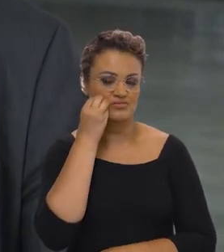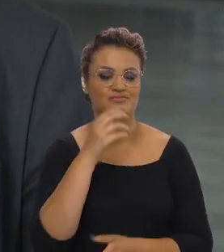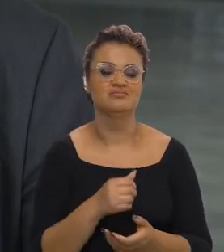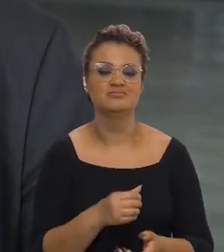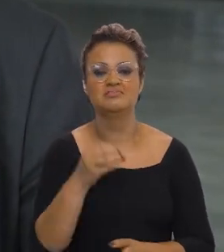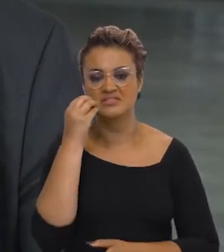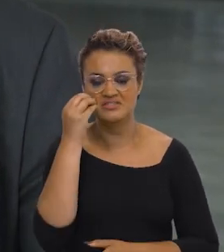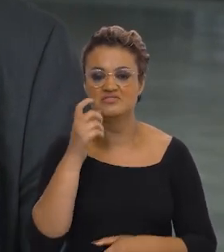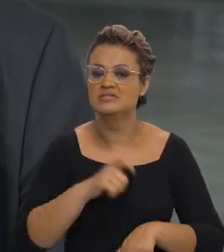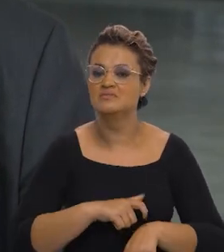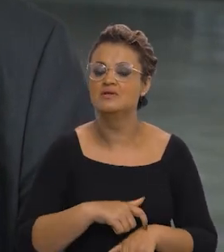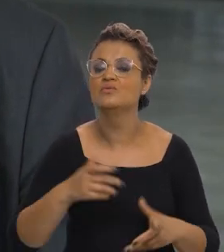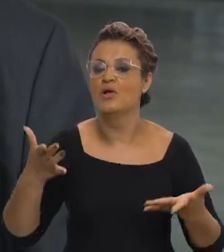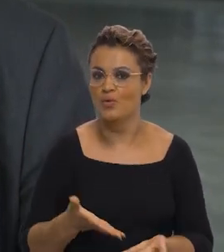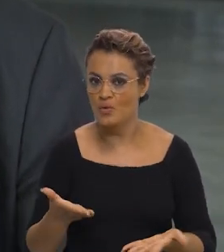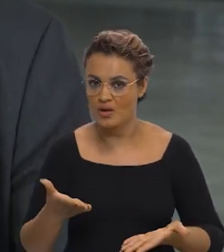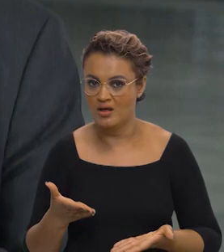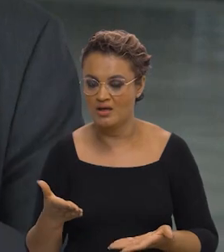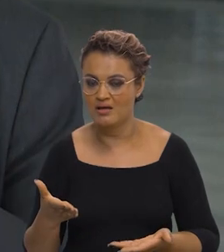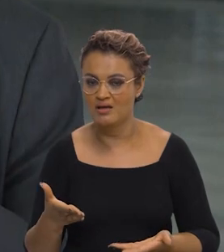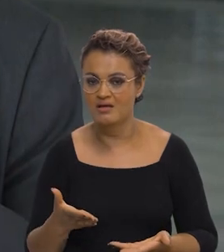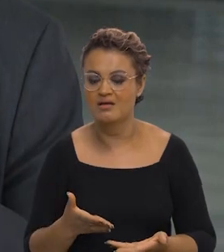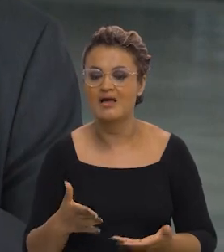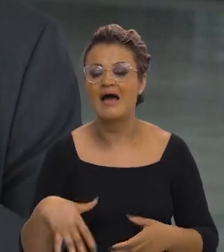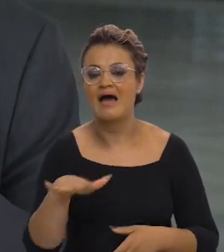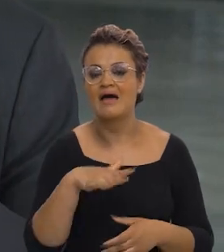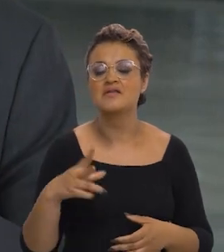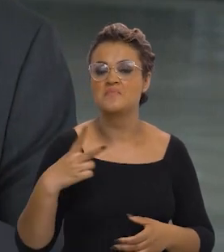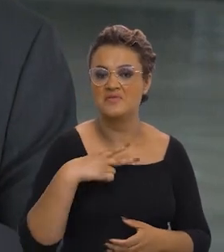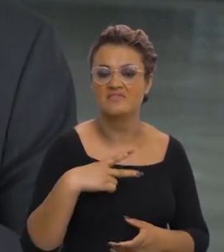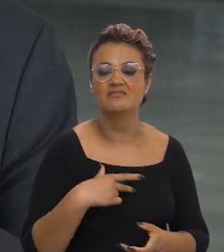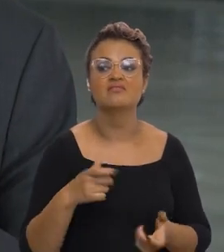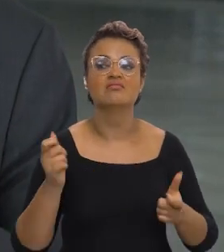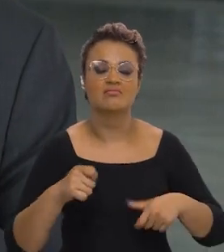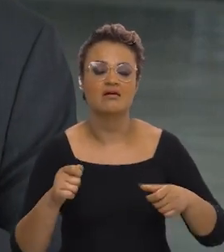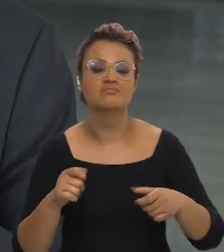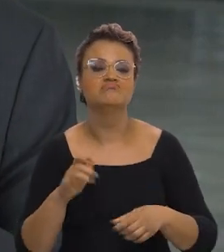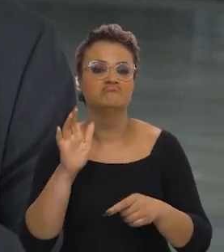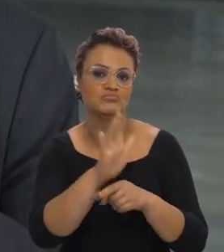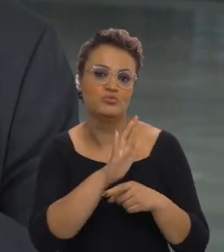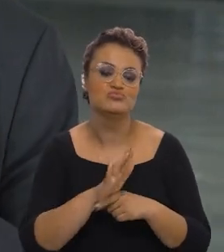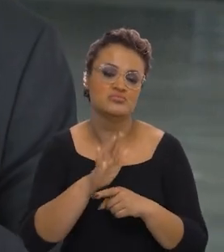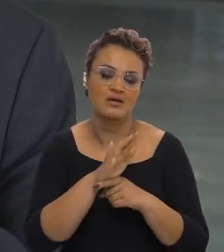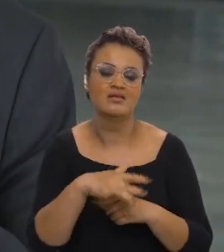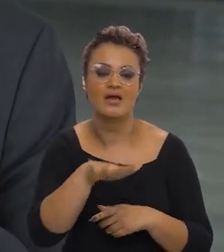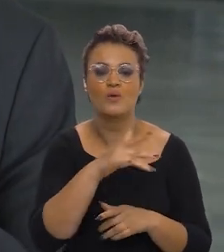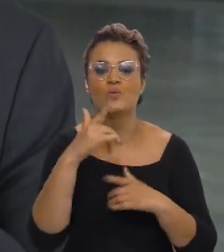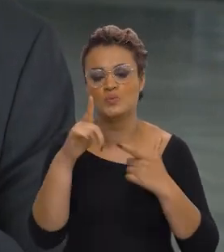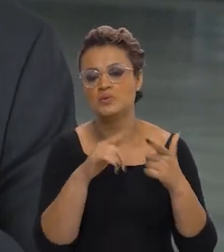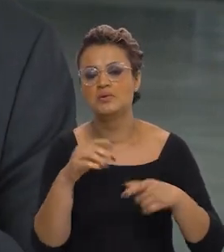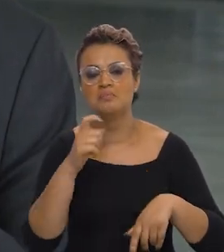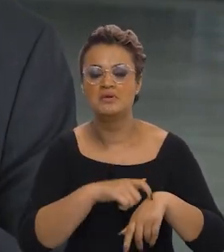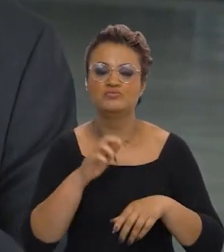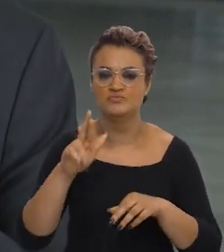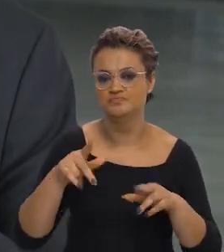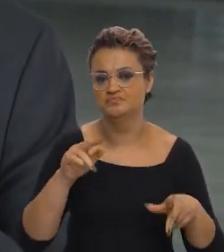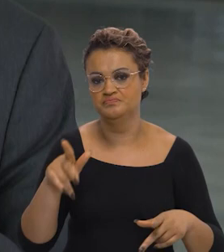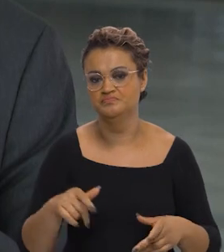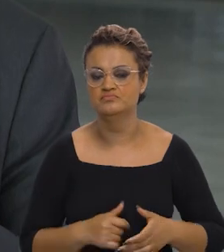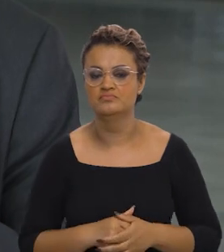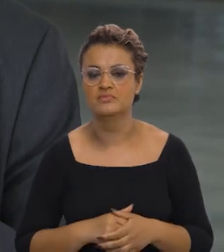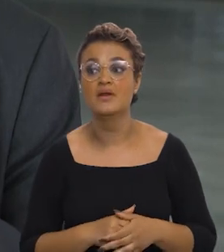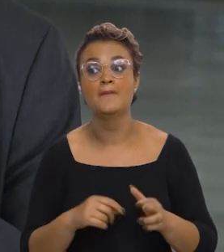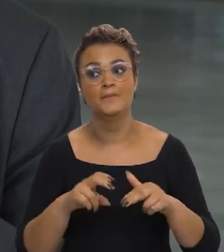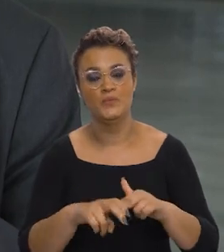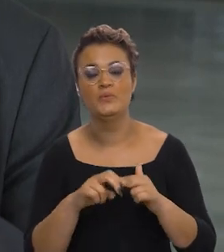de que, nesse momento, o setor privado pode colaborar mais do que nos períodos anteriores.